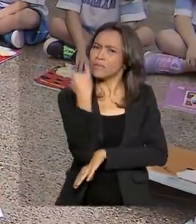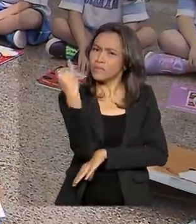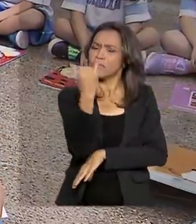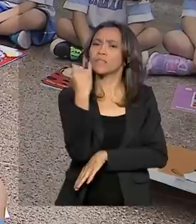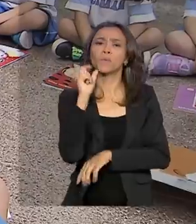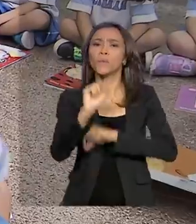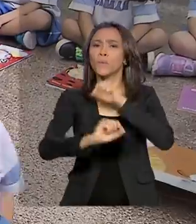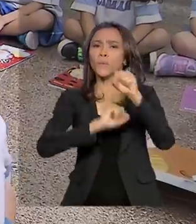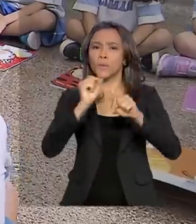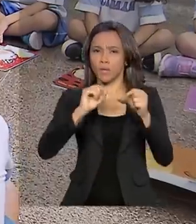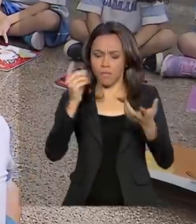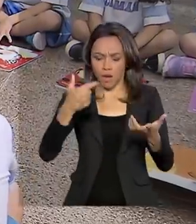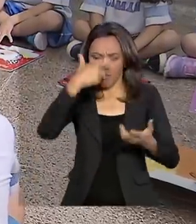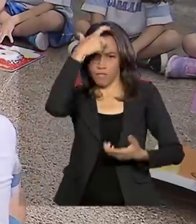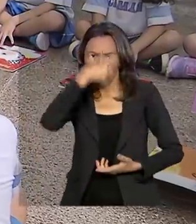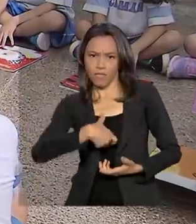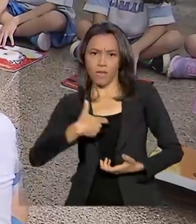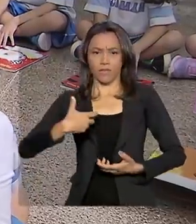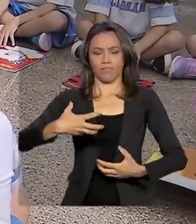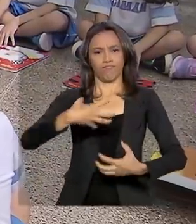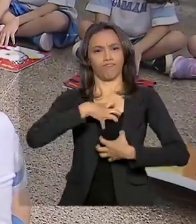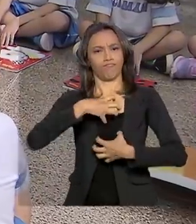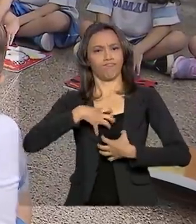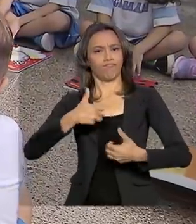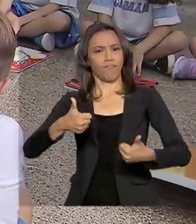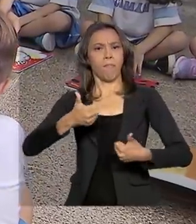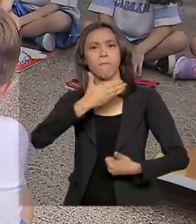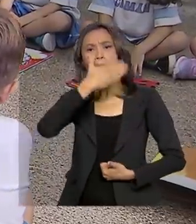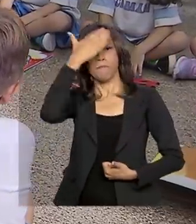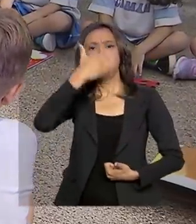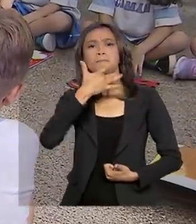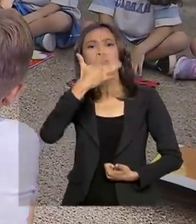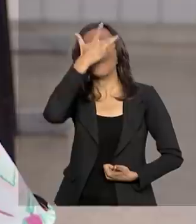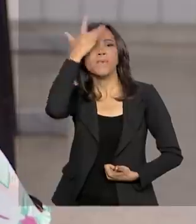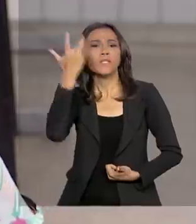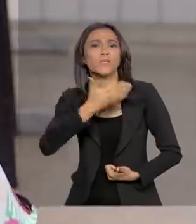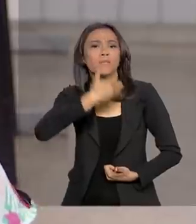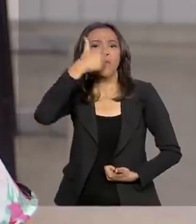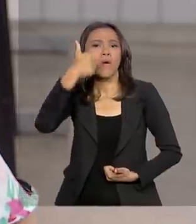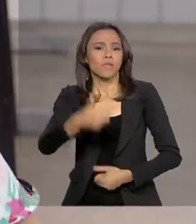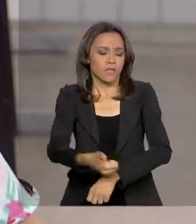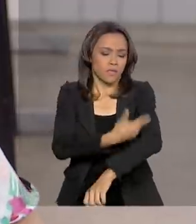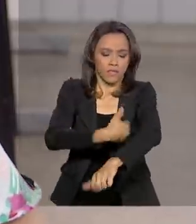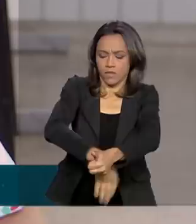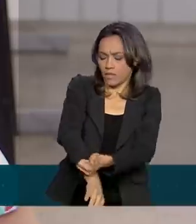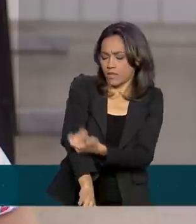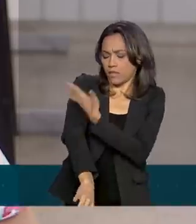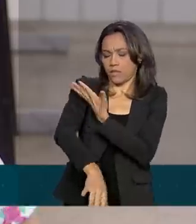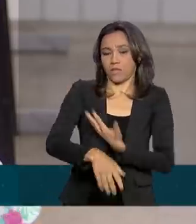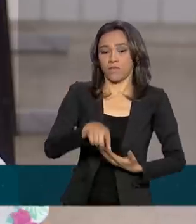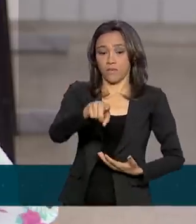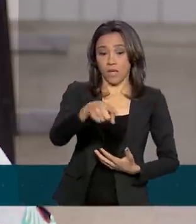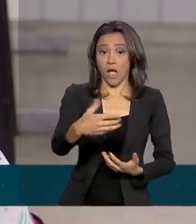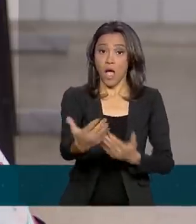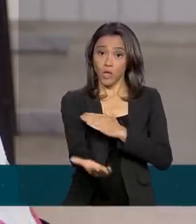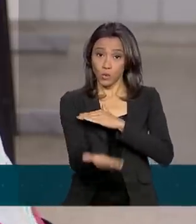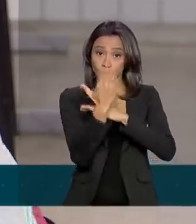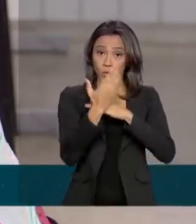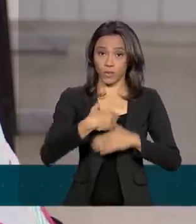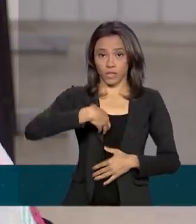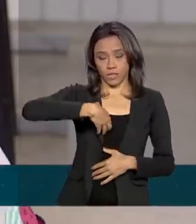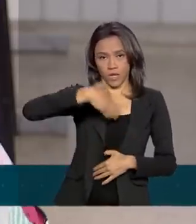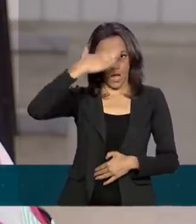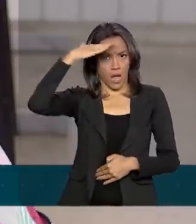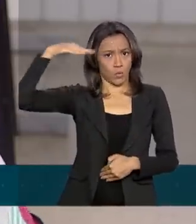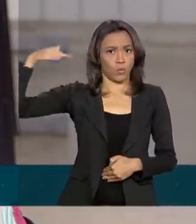para a formação de pessoas melhores, de pessoas mais sensíveis. Faz com que a gente seja adultos melhores, né? E tem esse